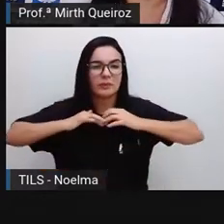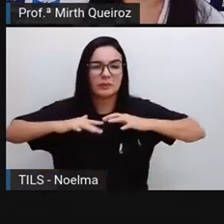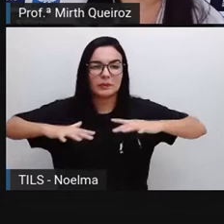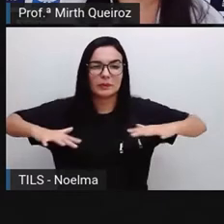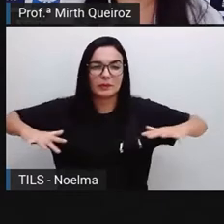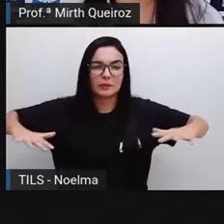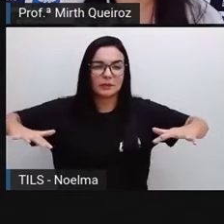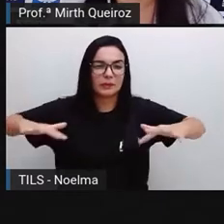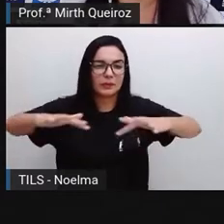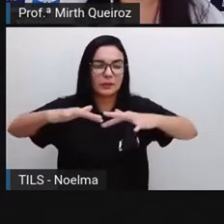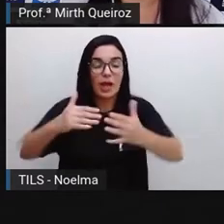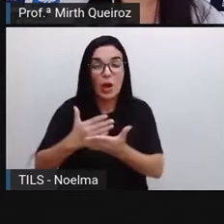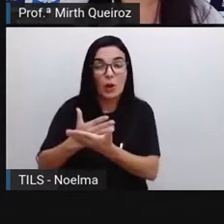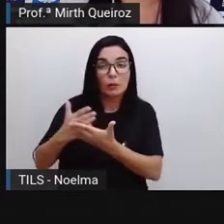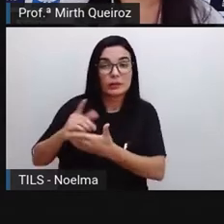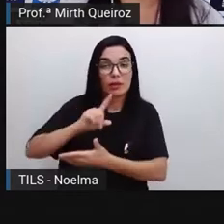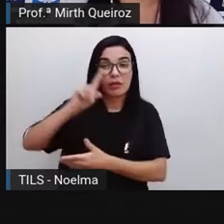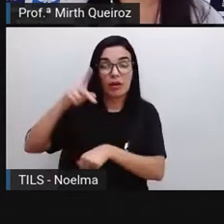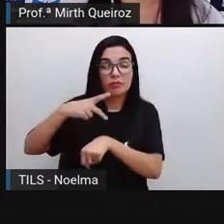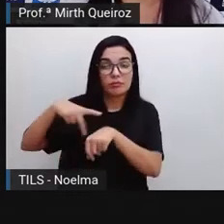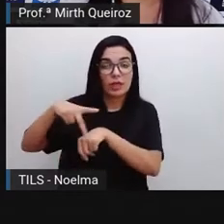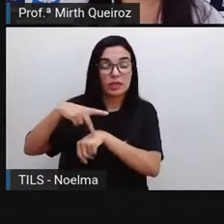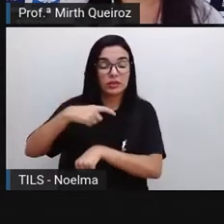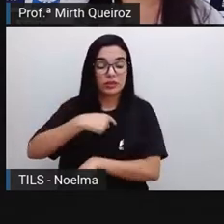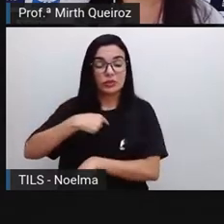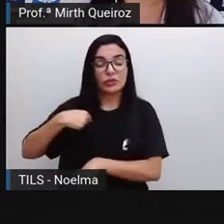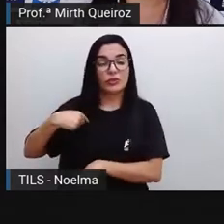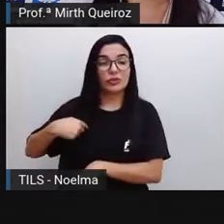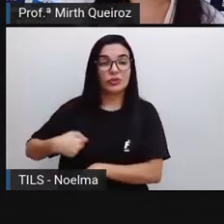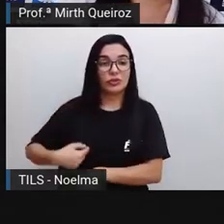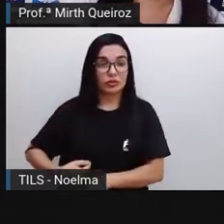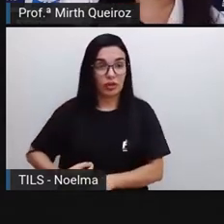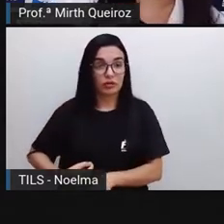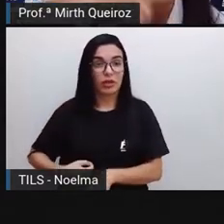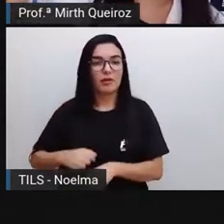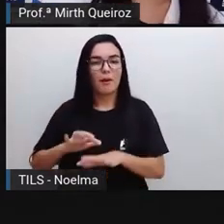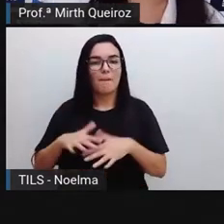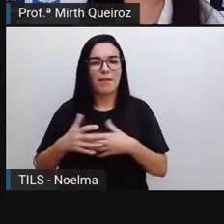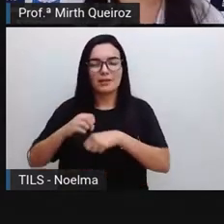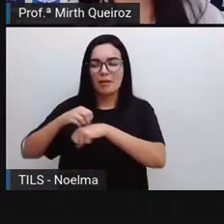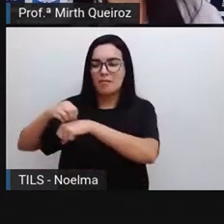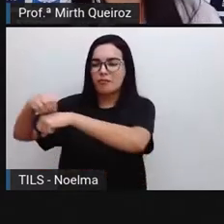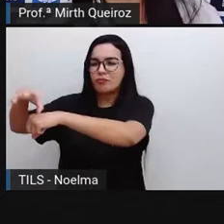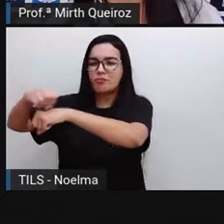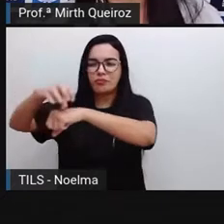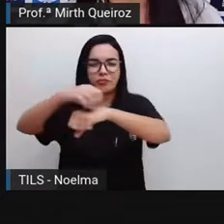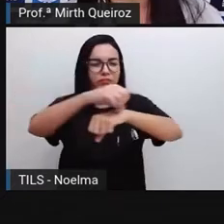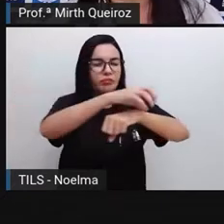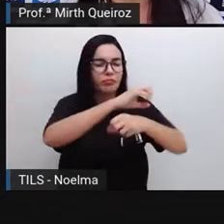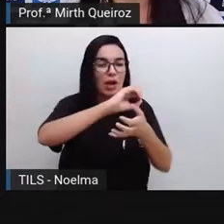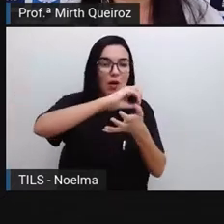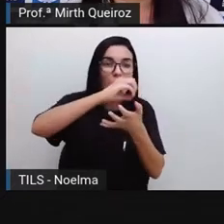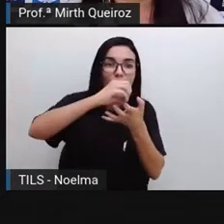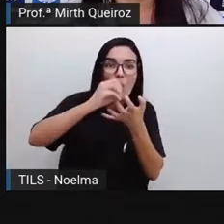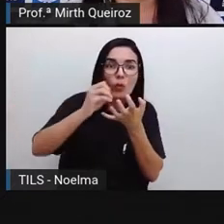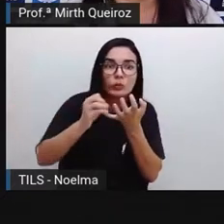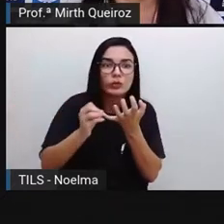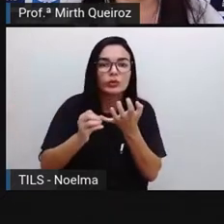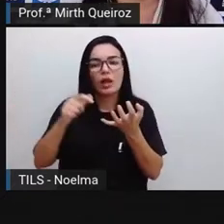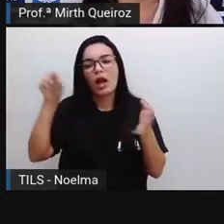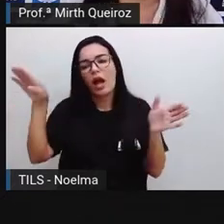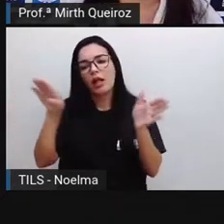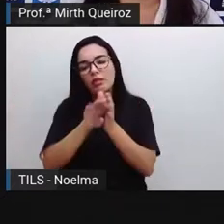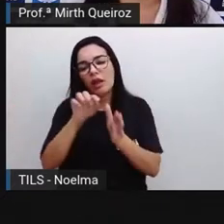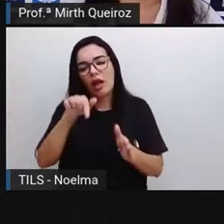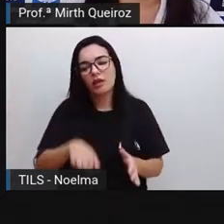iniciando lá na China e conseguiu ir para outro continente, né, chegando aqui